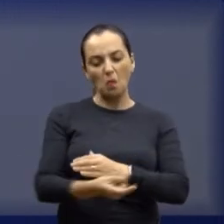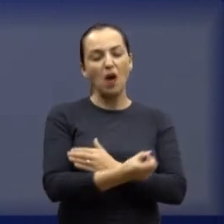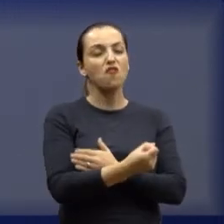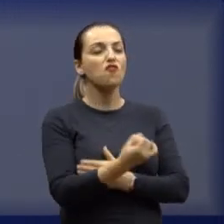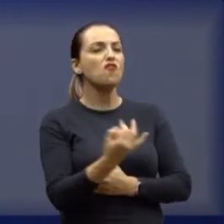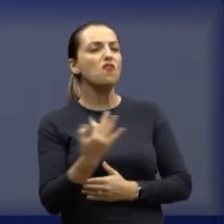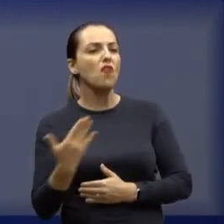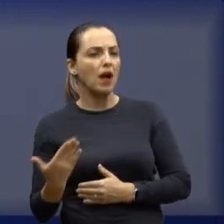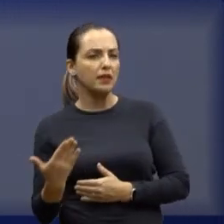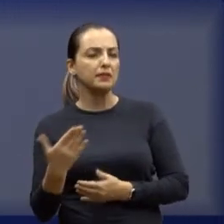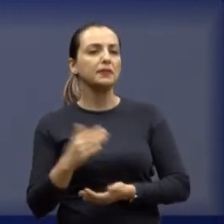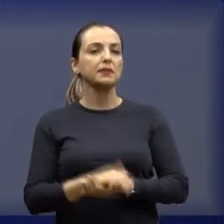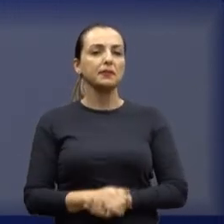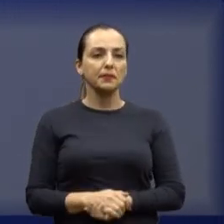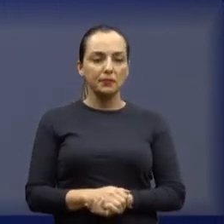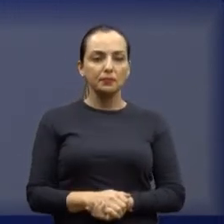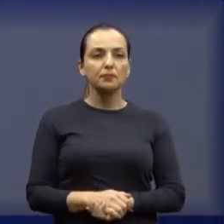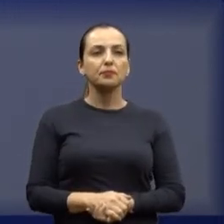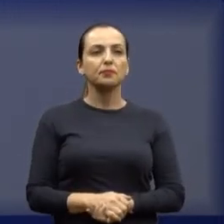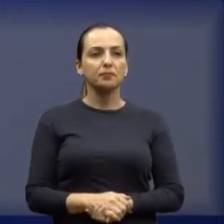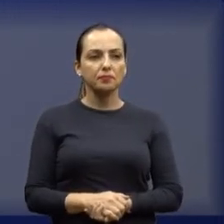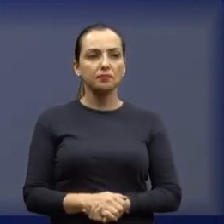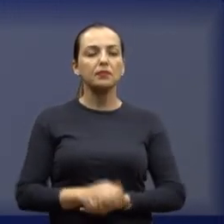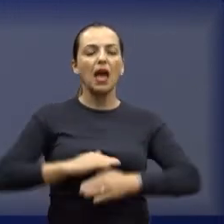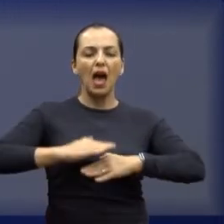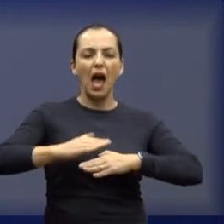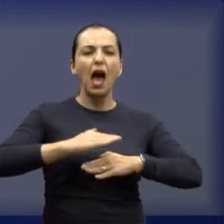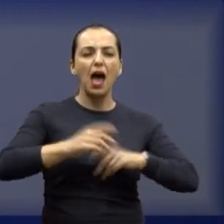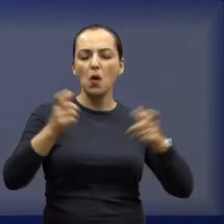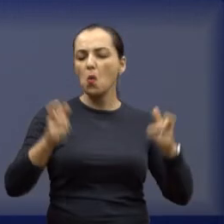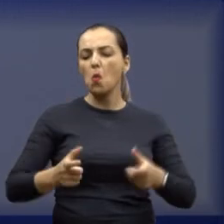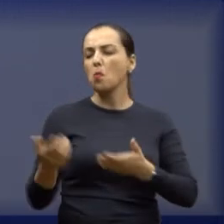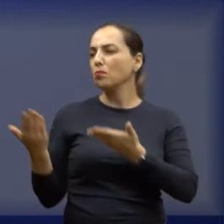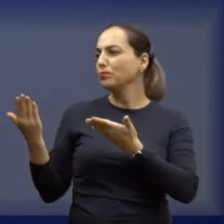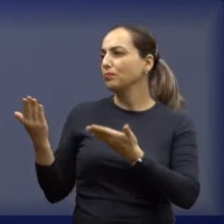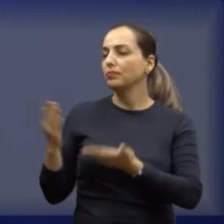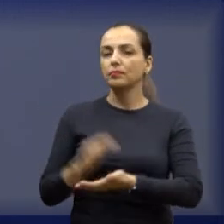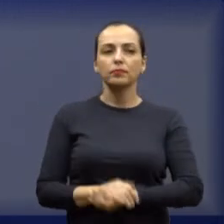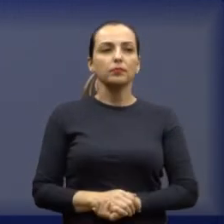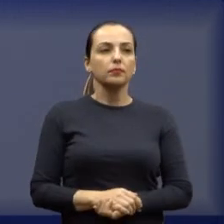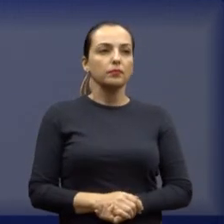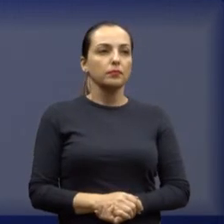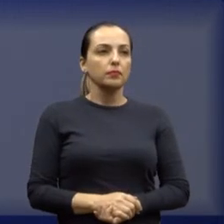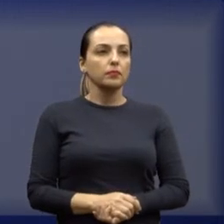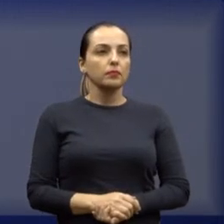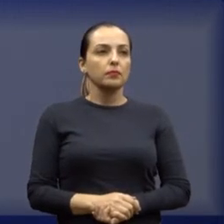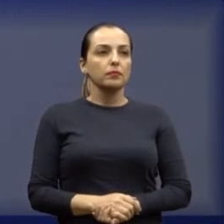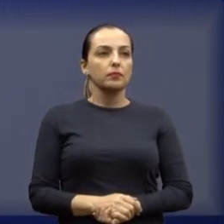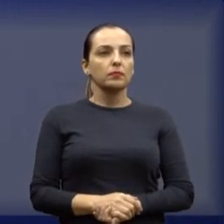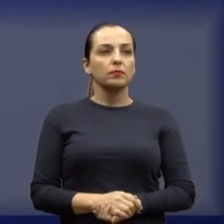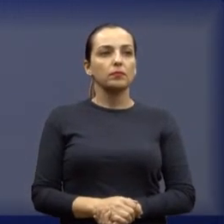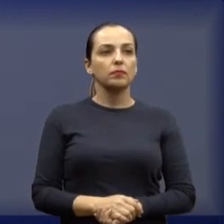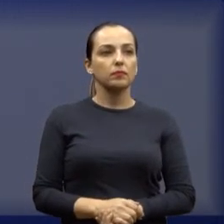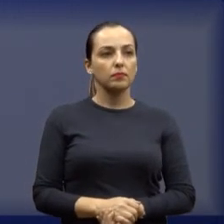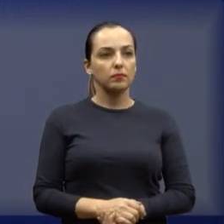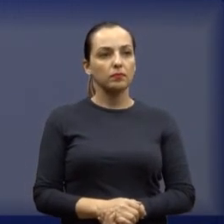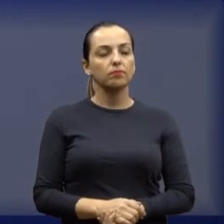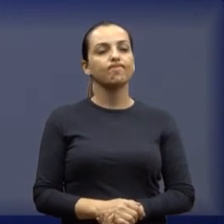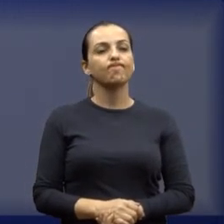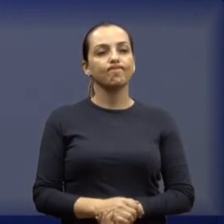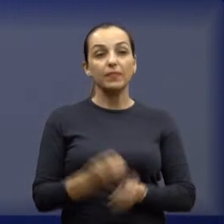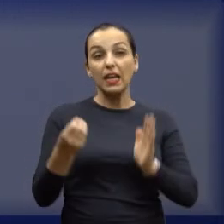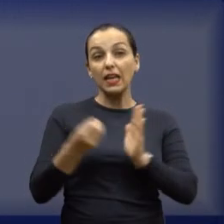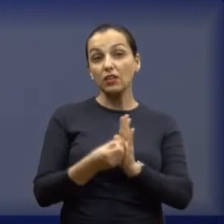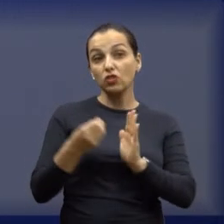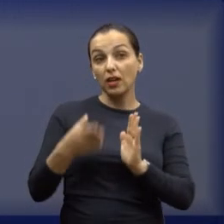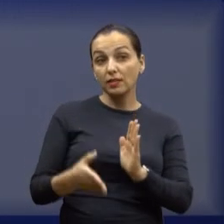Ele saiu do 11 de 1 de 2021, uma imagem da Nacifidamos. Temos também o Gerson, da farmácia, indicação